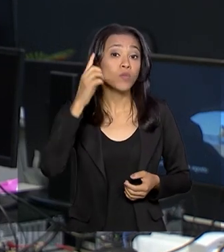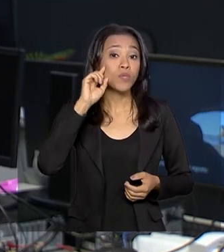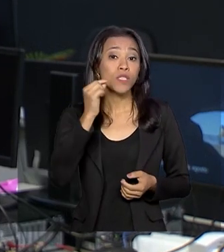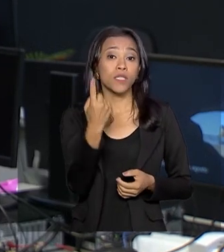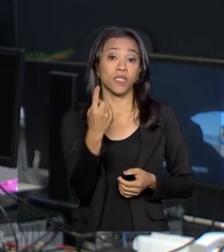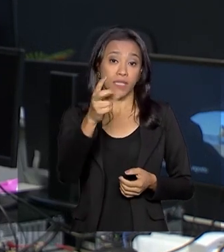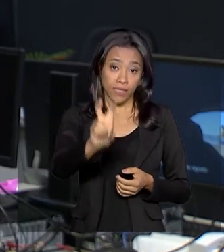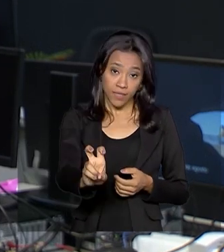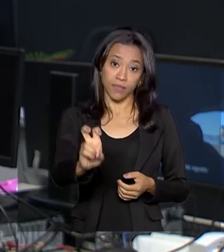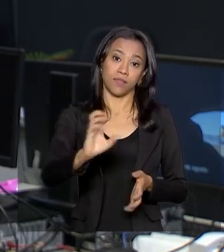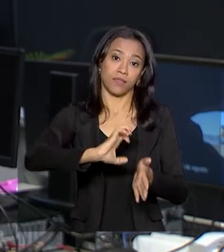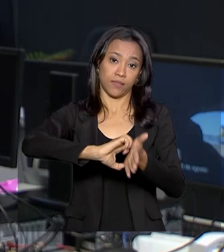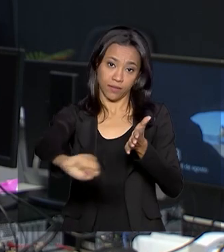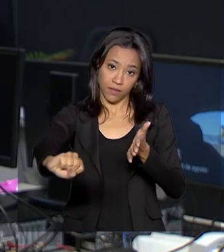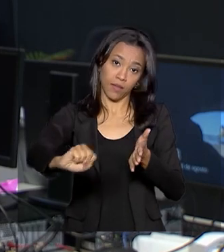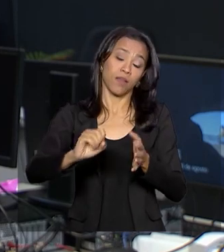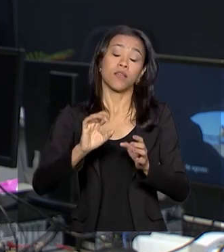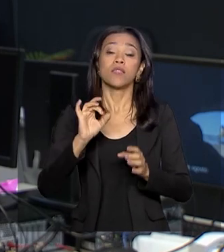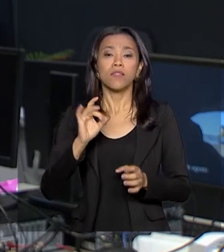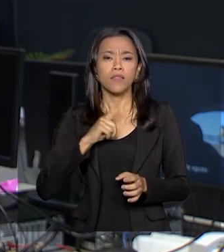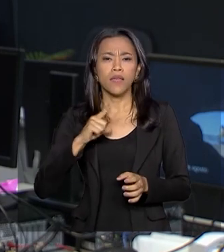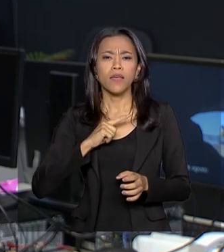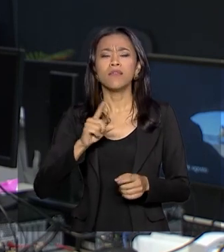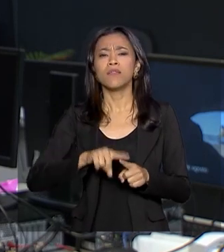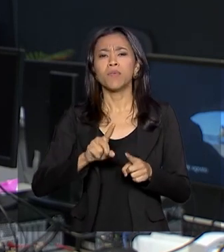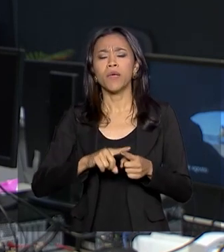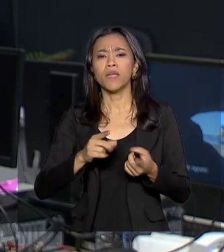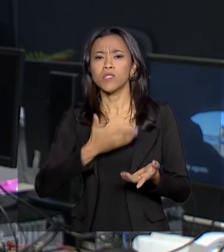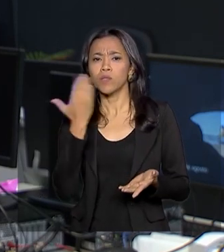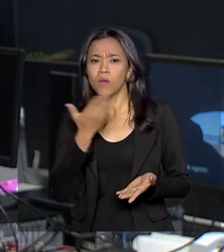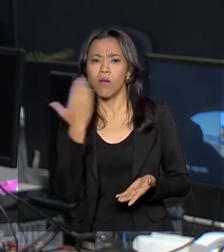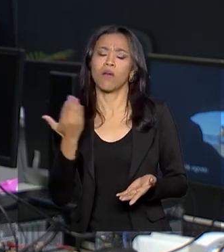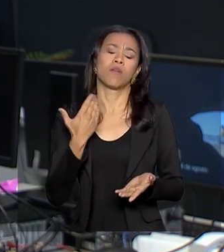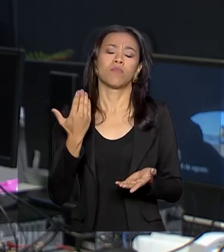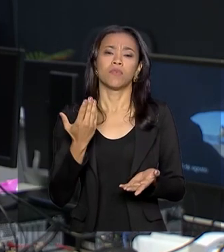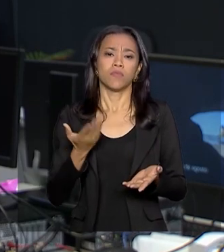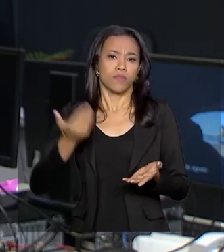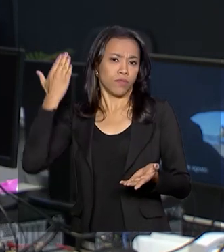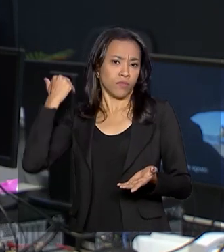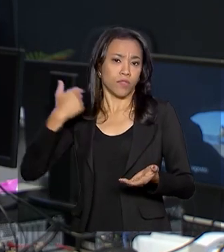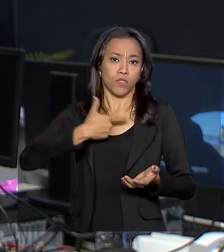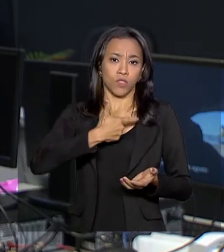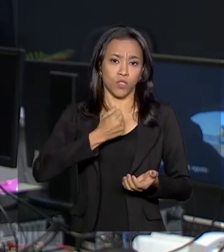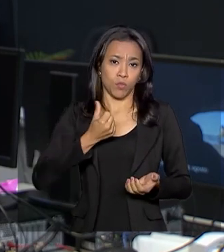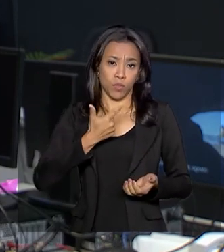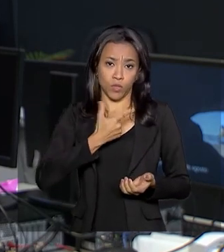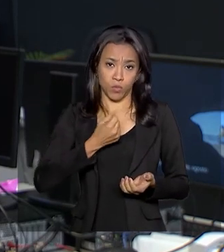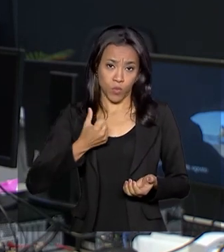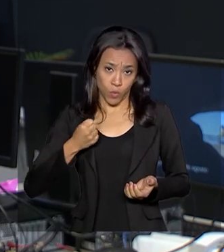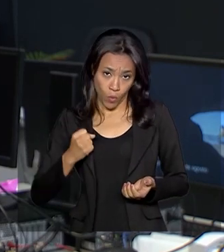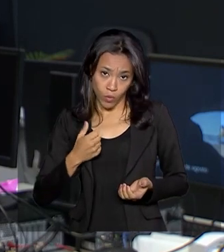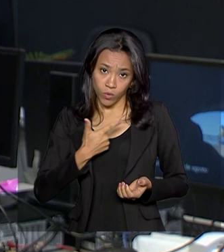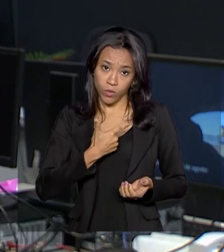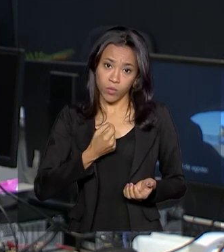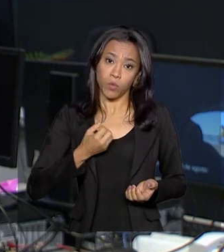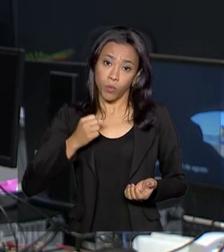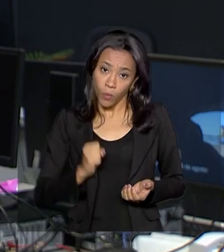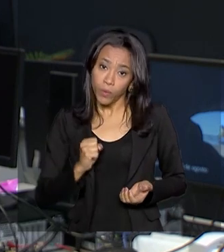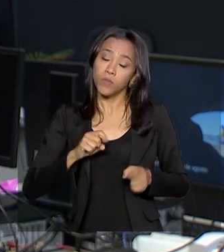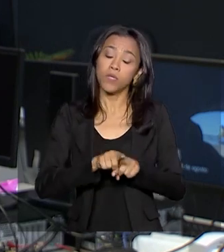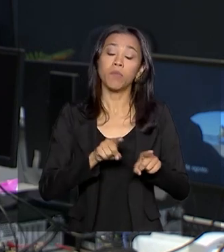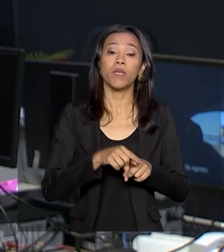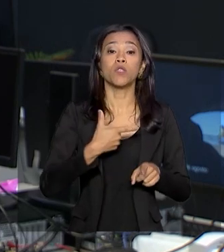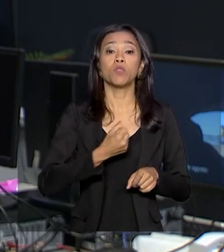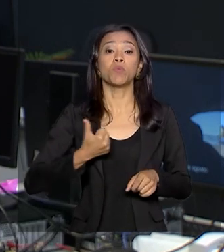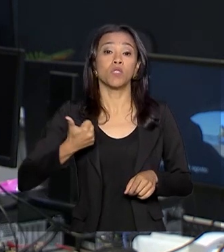lote contempla também as restituições residuais dos últimos 10 anos fiscais, ou seja, 2008 a 2018. Para saber